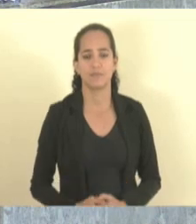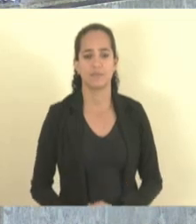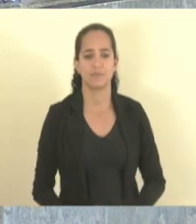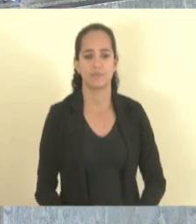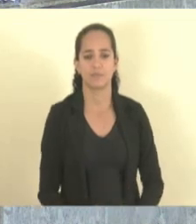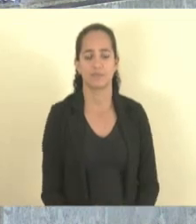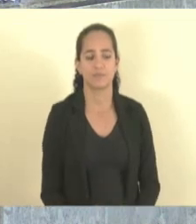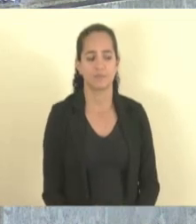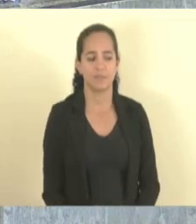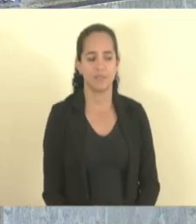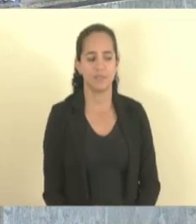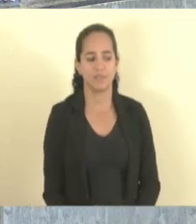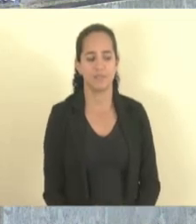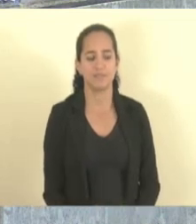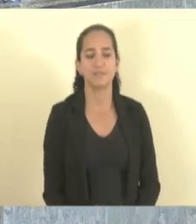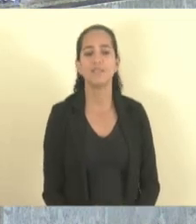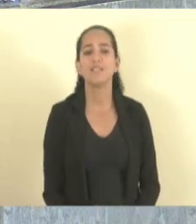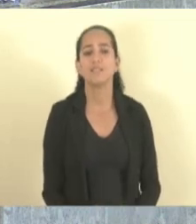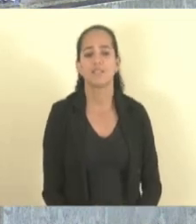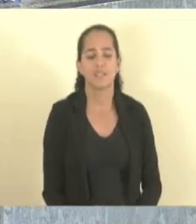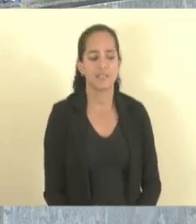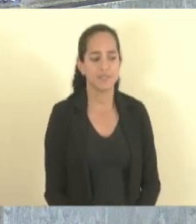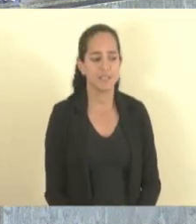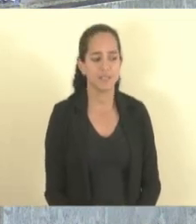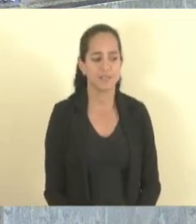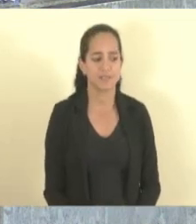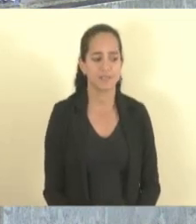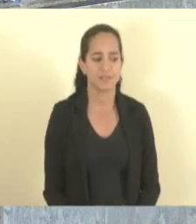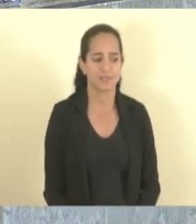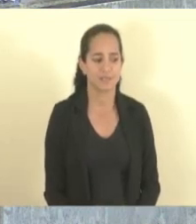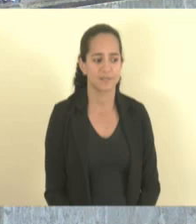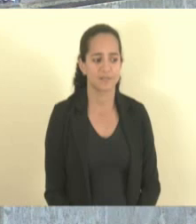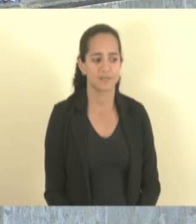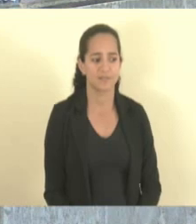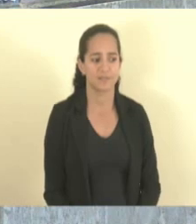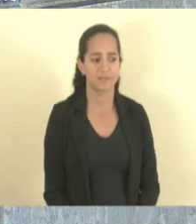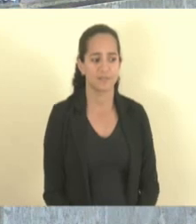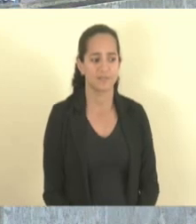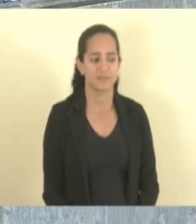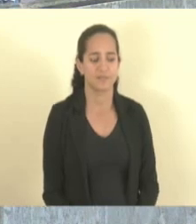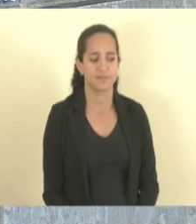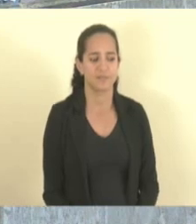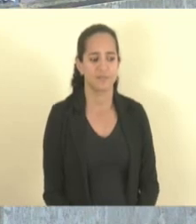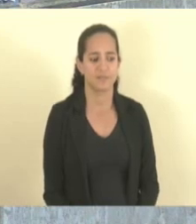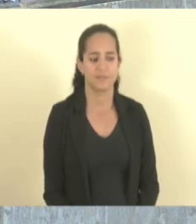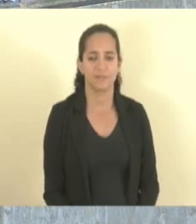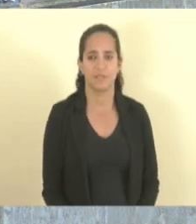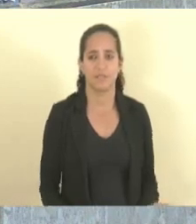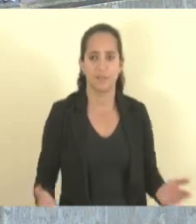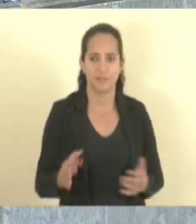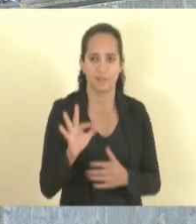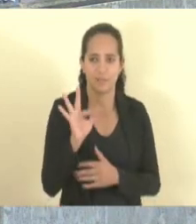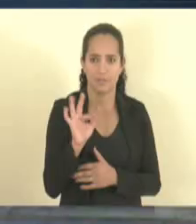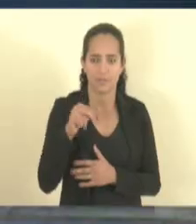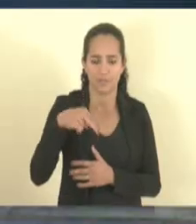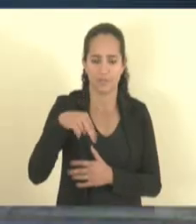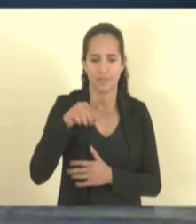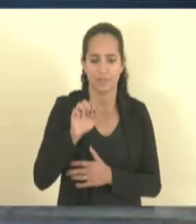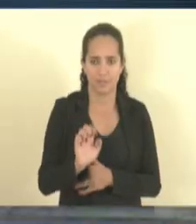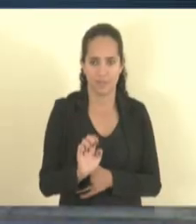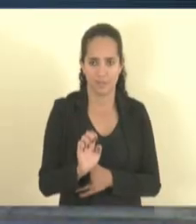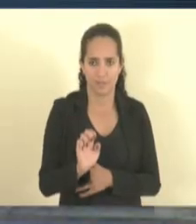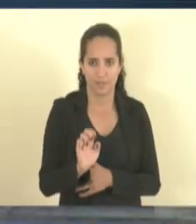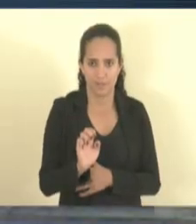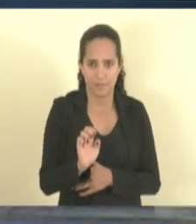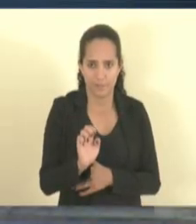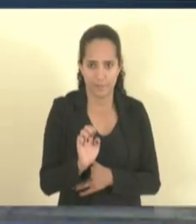Agora, as aplicações de FNE, que é o nosso carro-chefe também,